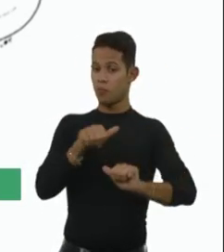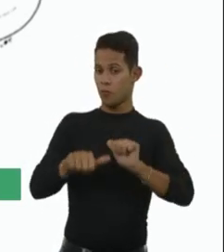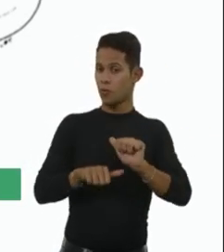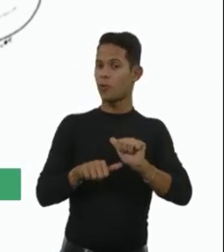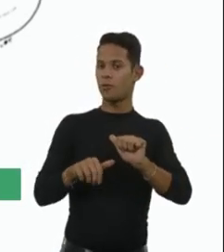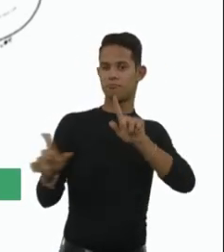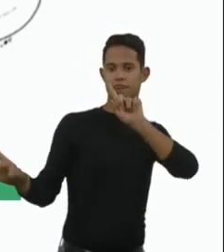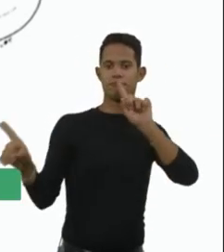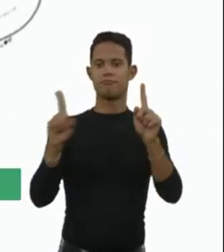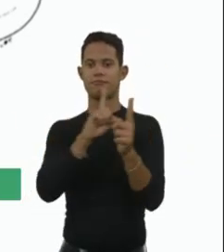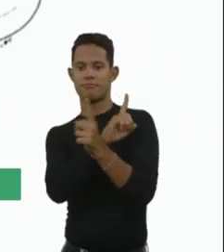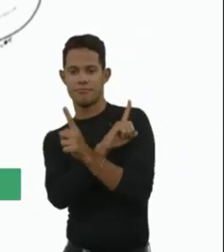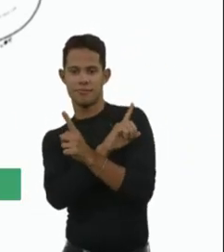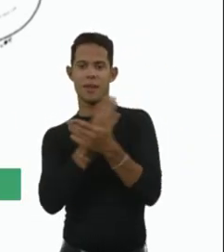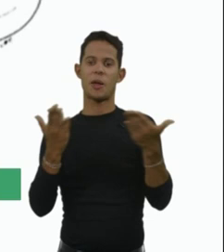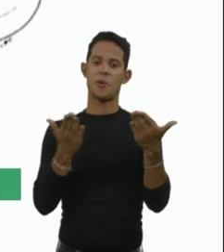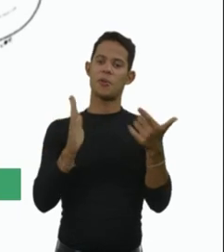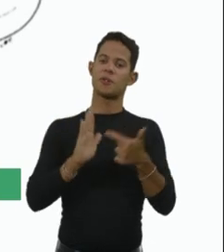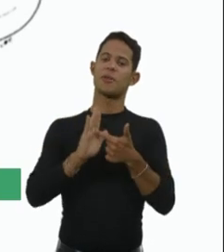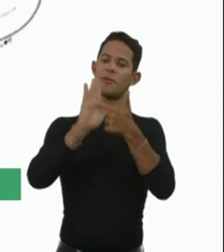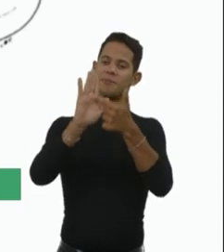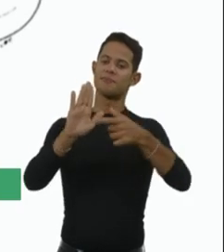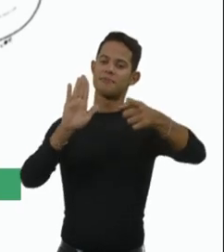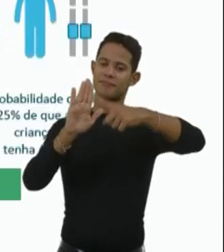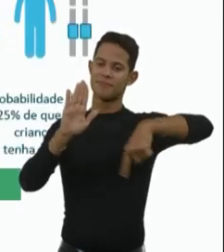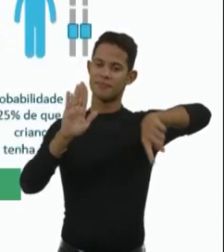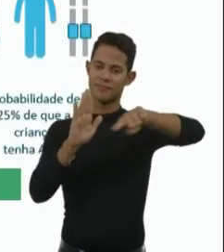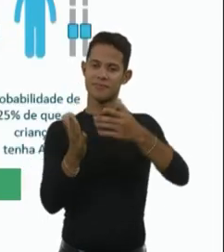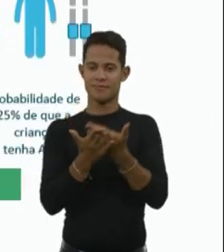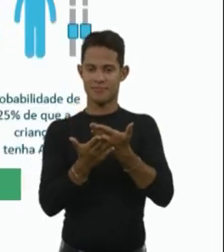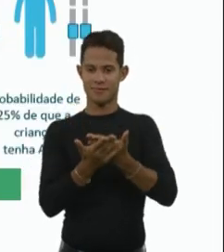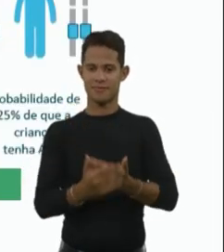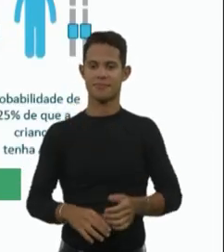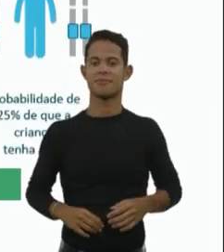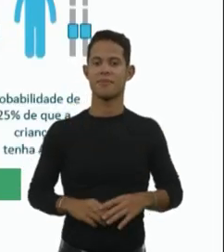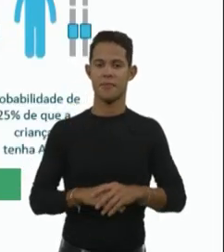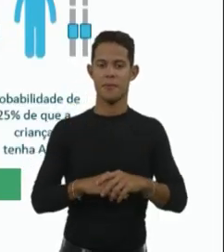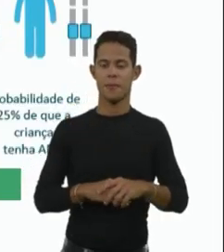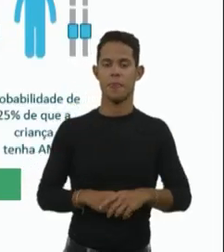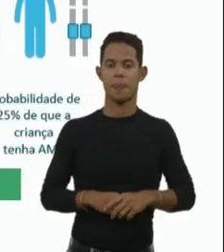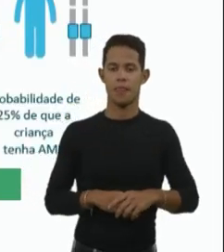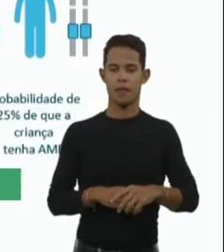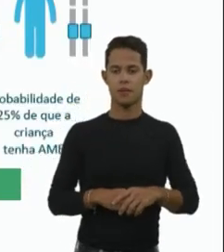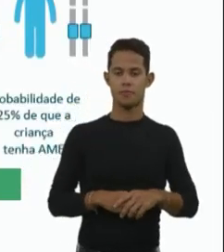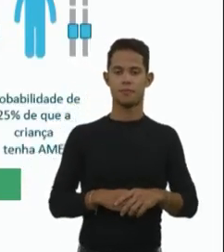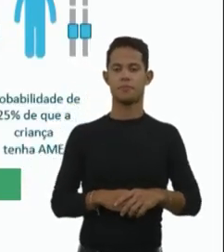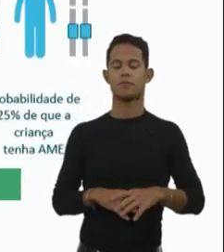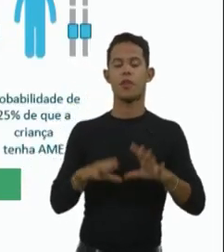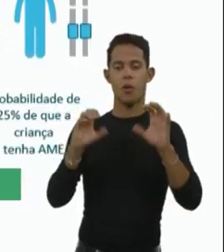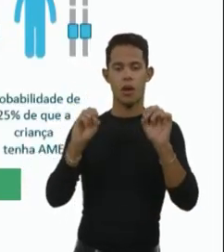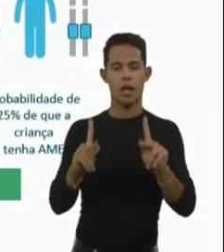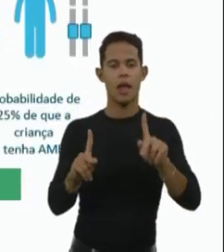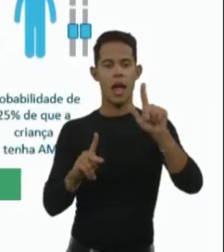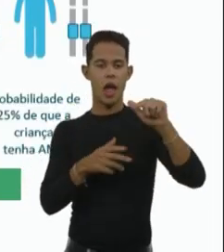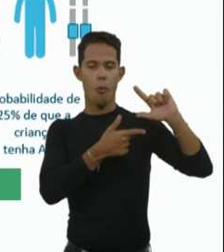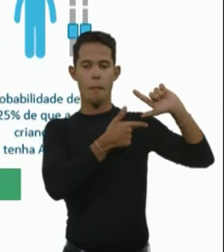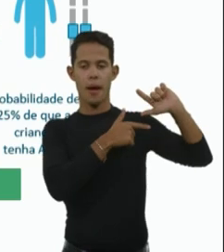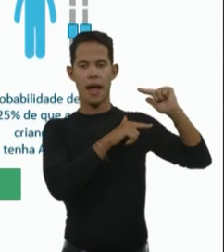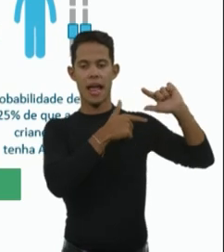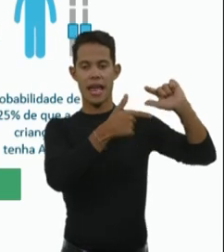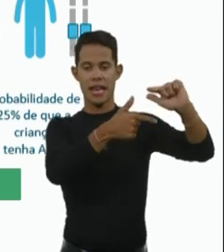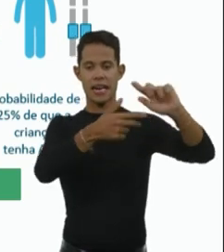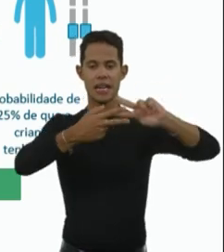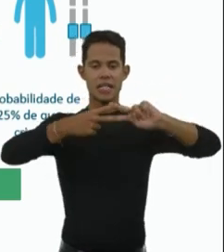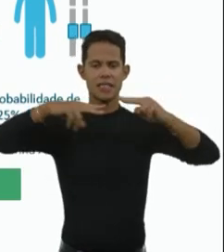doença, então, é isso que eu vou trazer. então, nessa aula. Então, quando a gente fala que ela é uma herança genética, mas com que